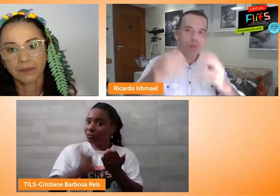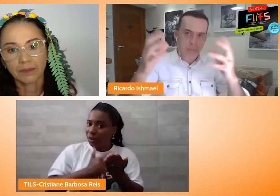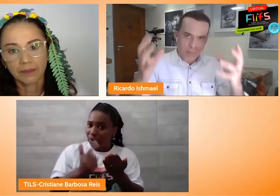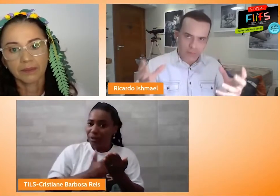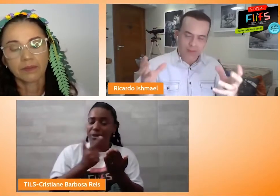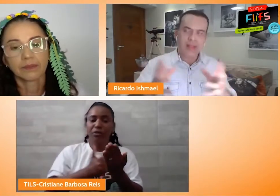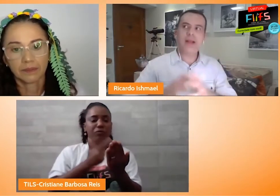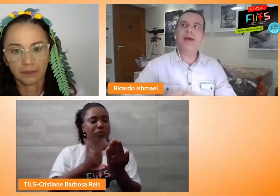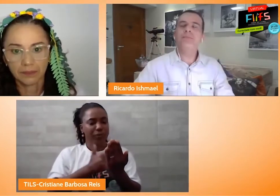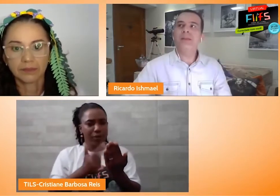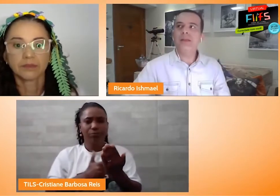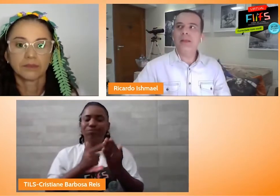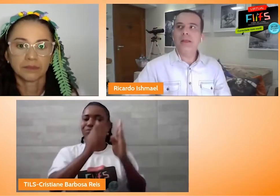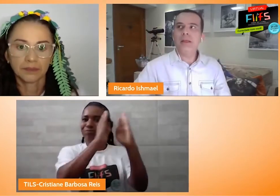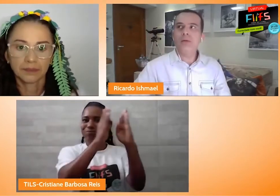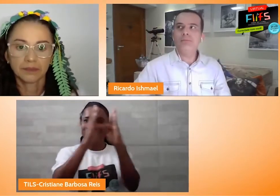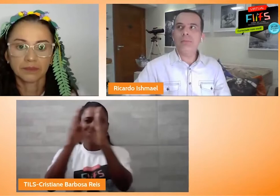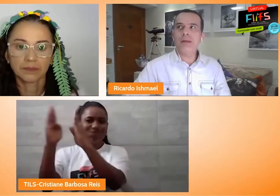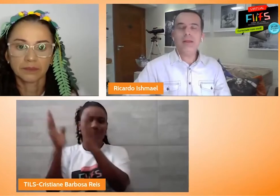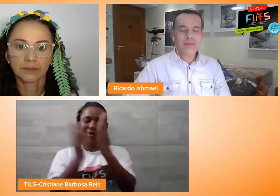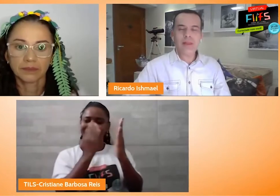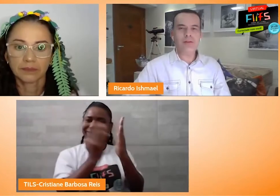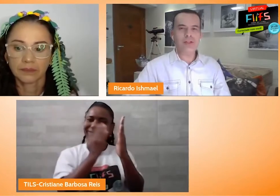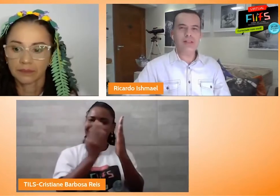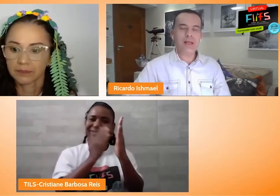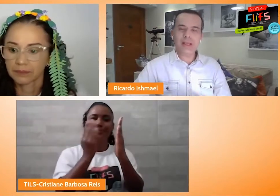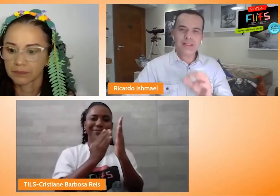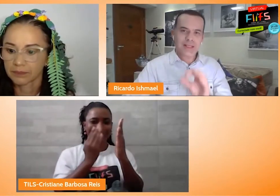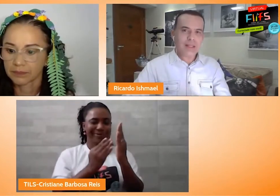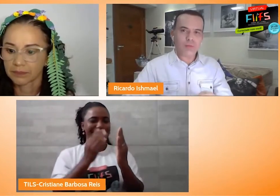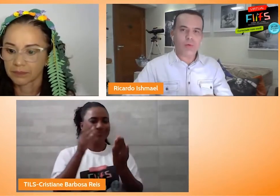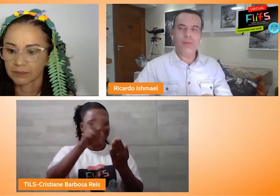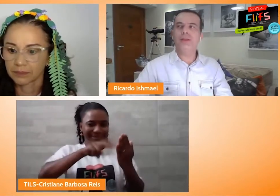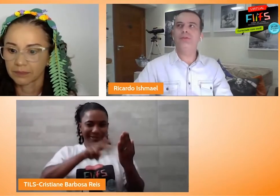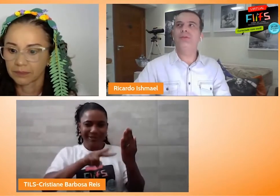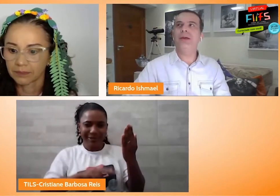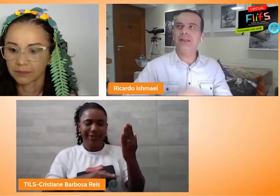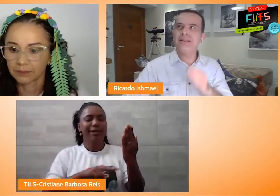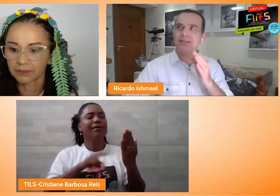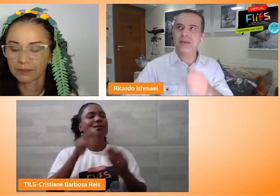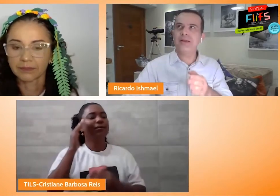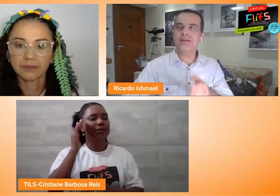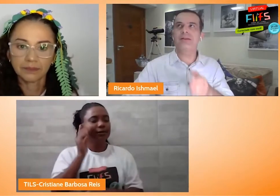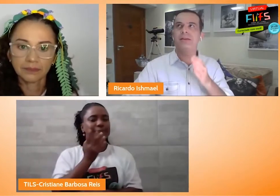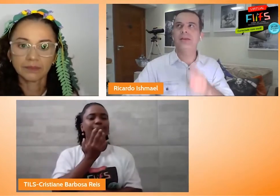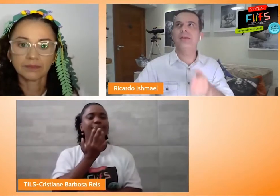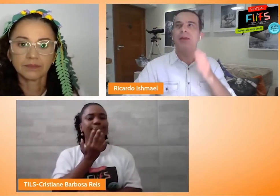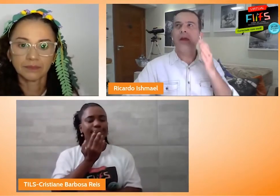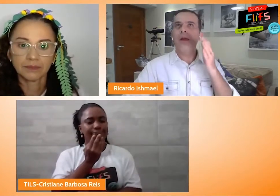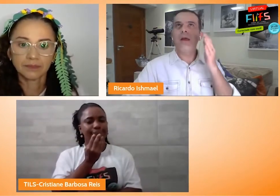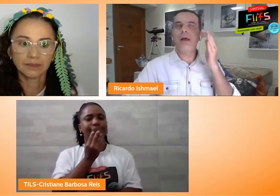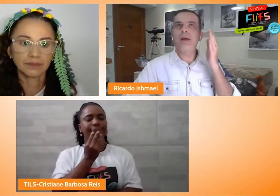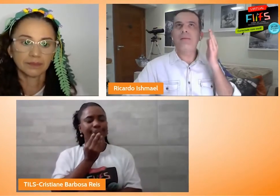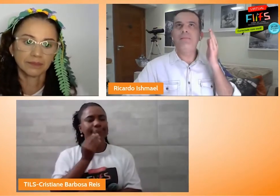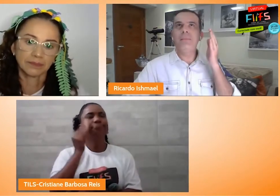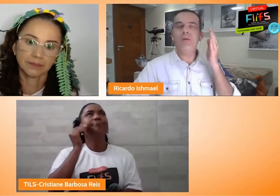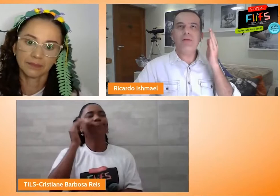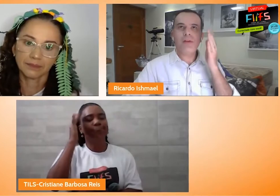conhecer uma biblioteca. Eu entendi, naquele exato momento, naquele instante, que